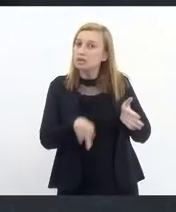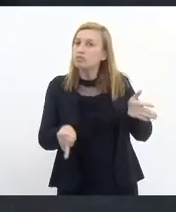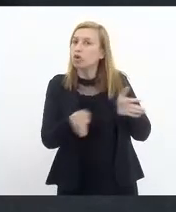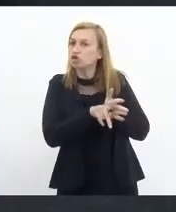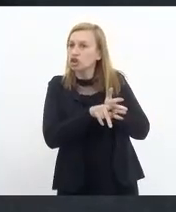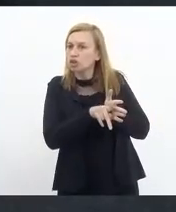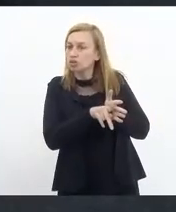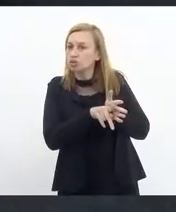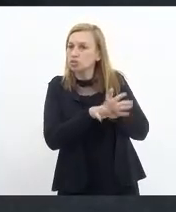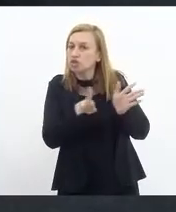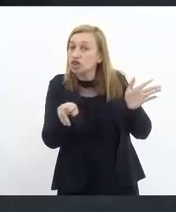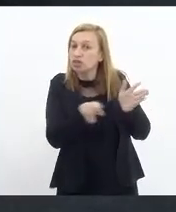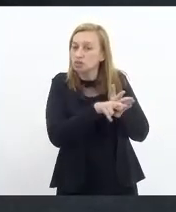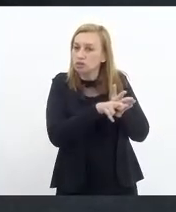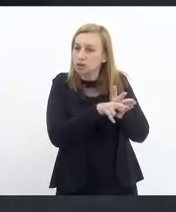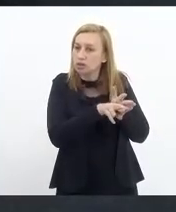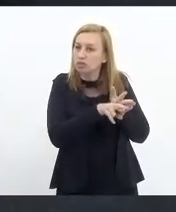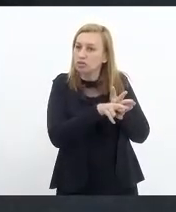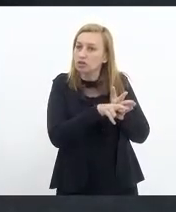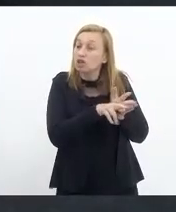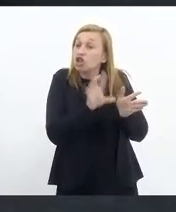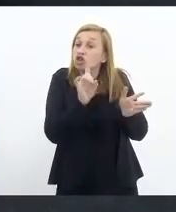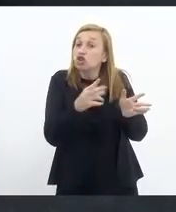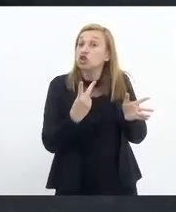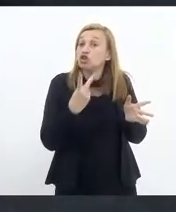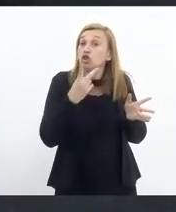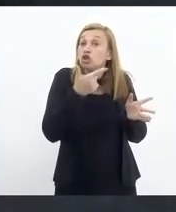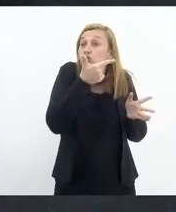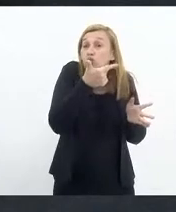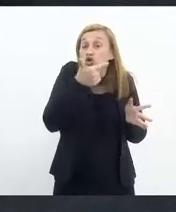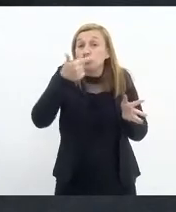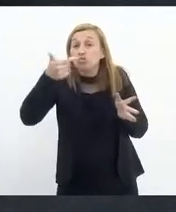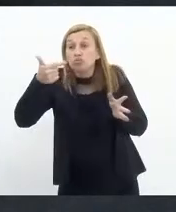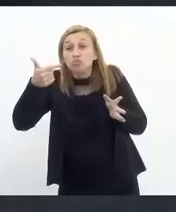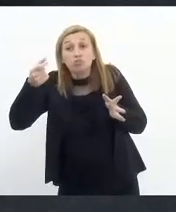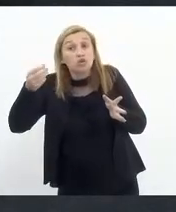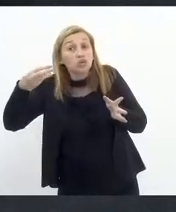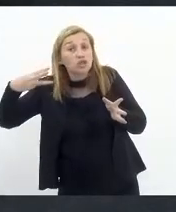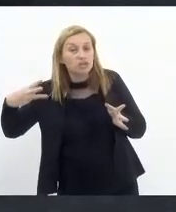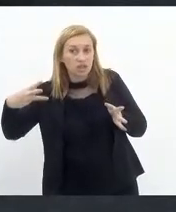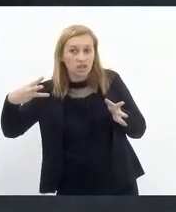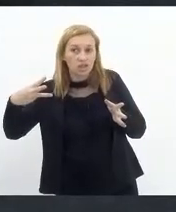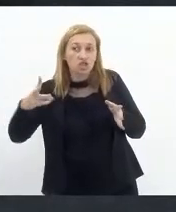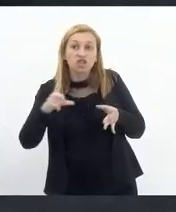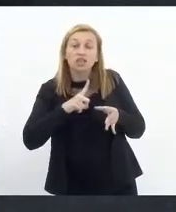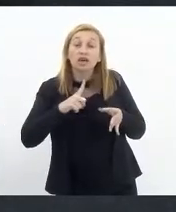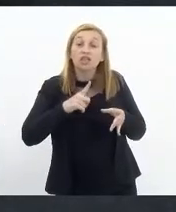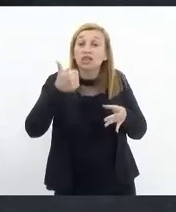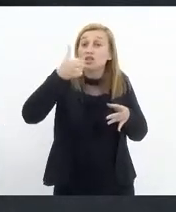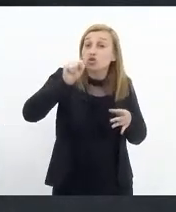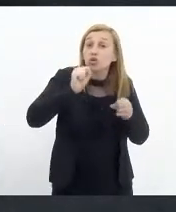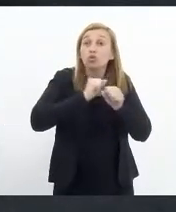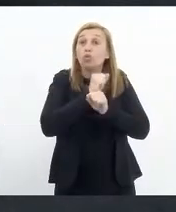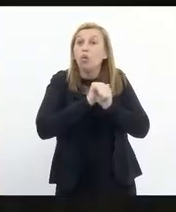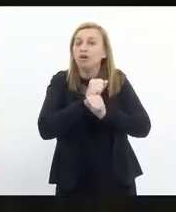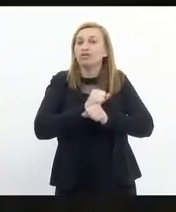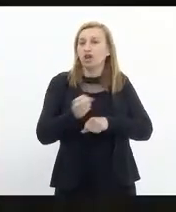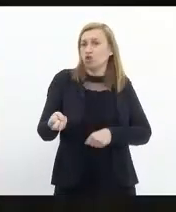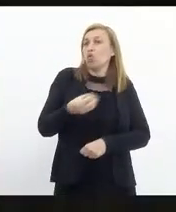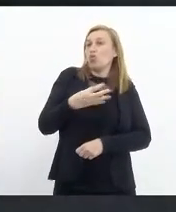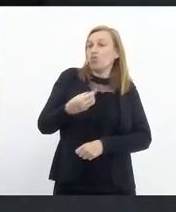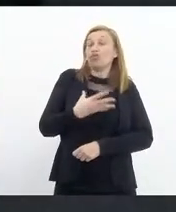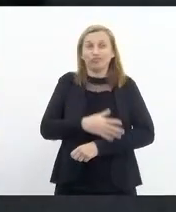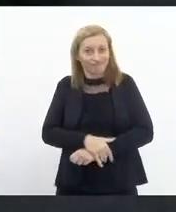de resolução é só de 2003. Ele tem 18 anos. Novinho.